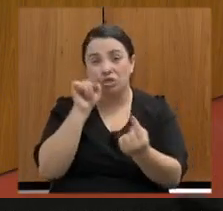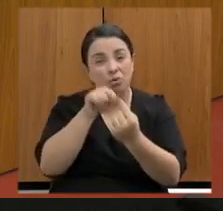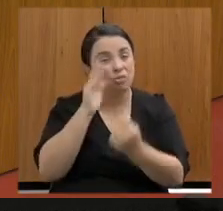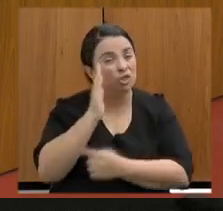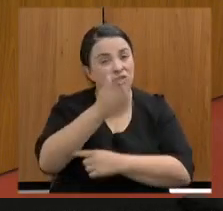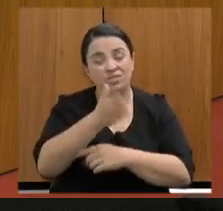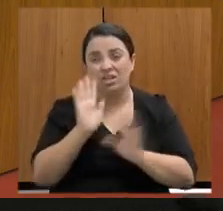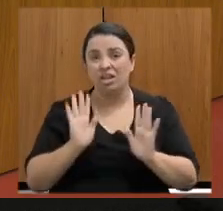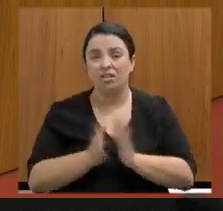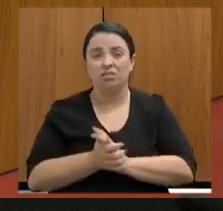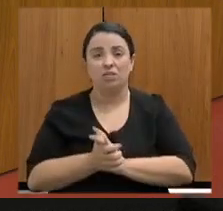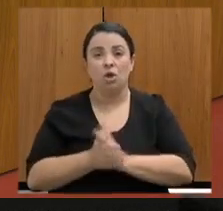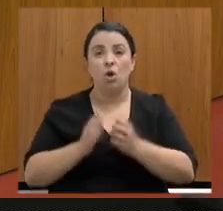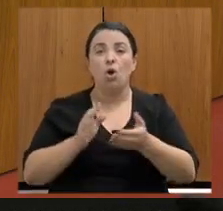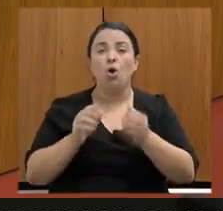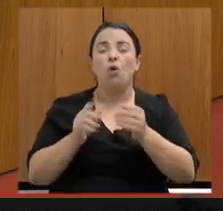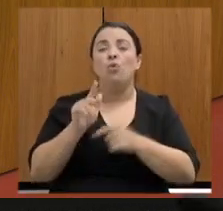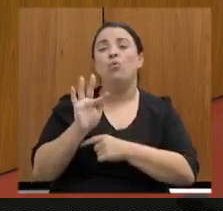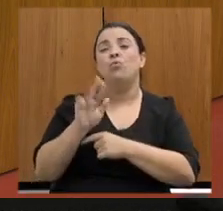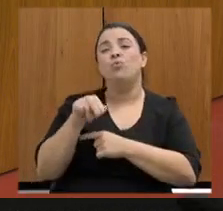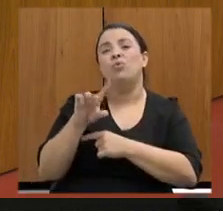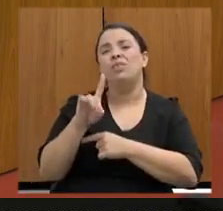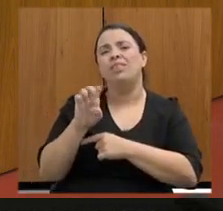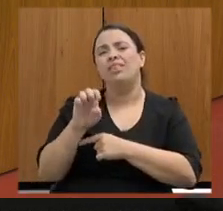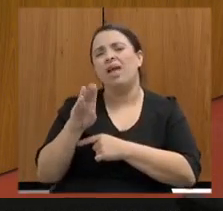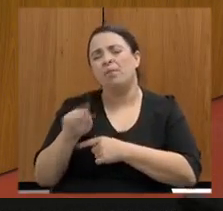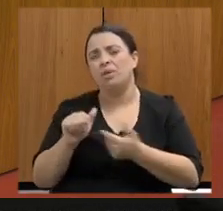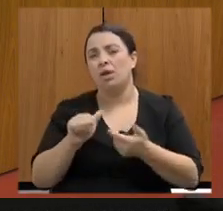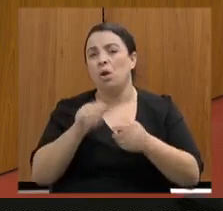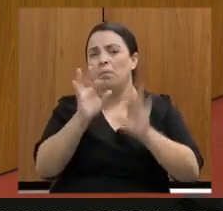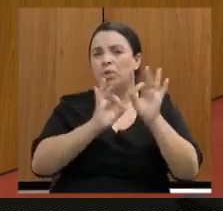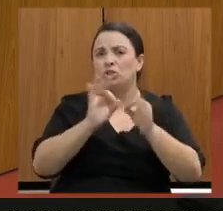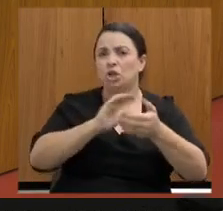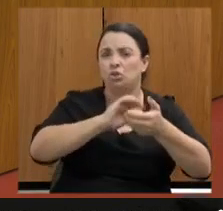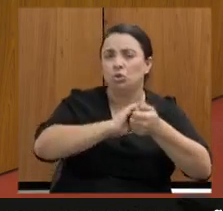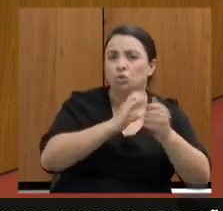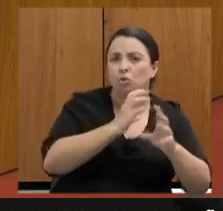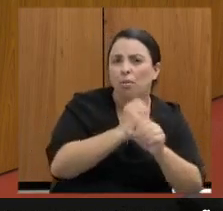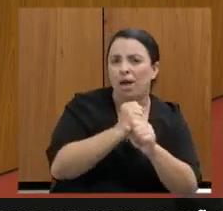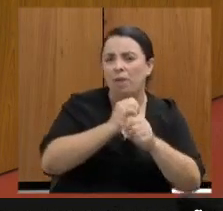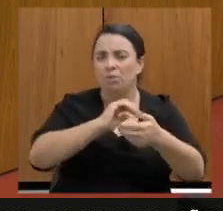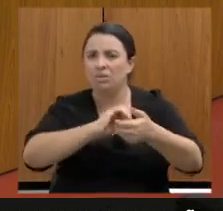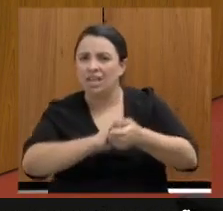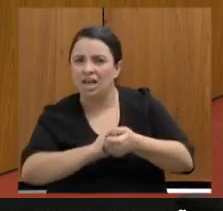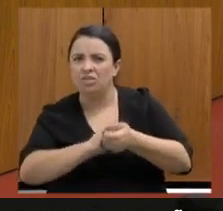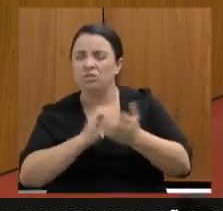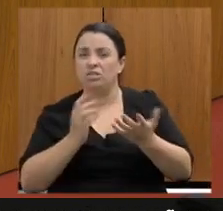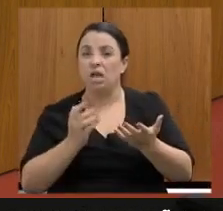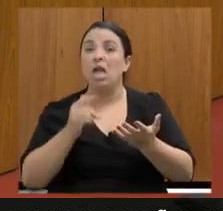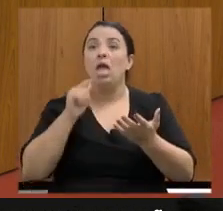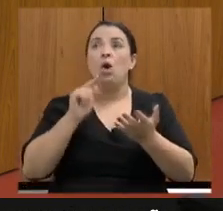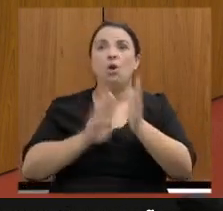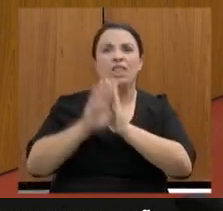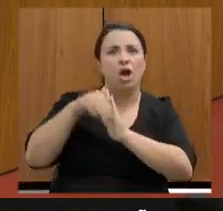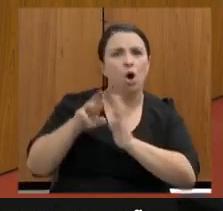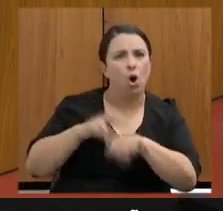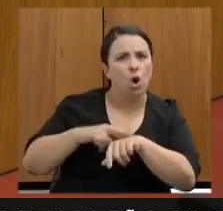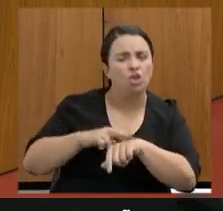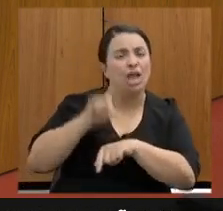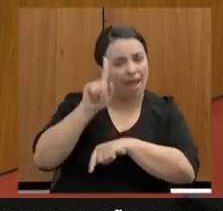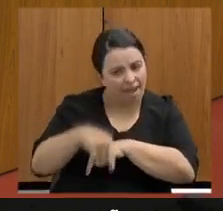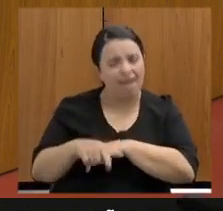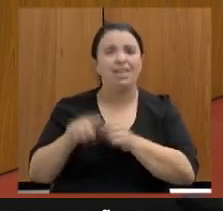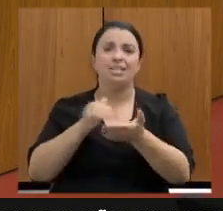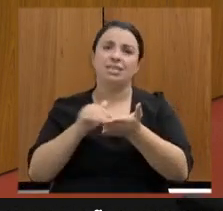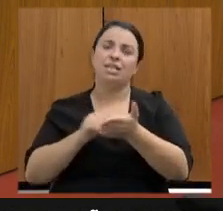mãos dadas, SOMAR, são todos da Secretaria de Educação, onda roxa, da Secretaria de Educação. Então, nós vamos excluir